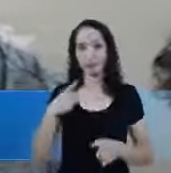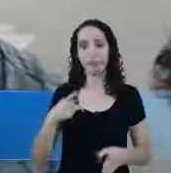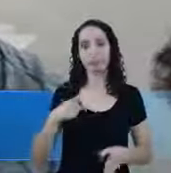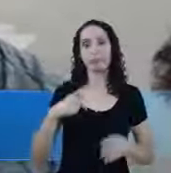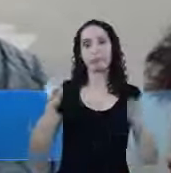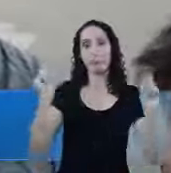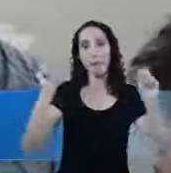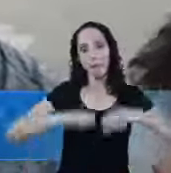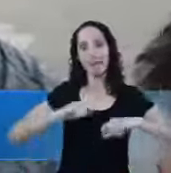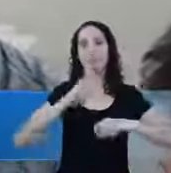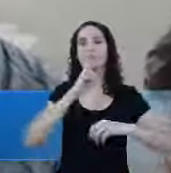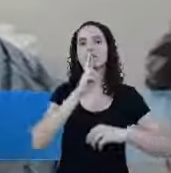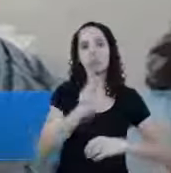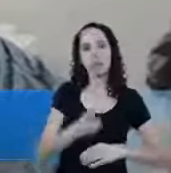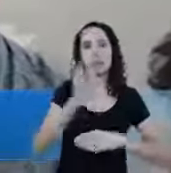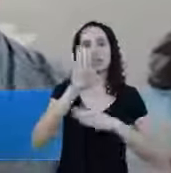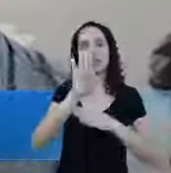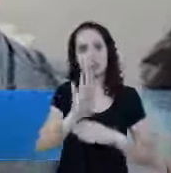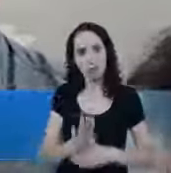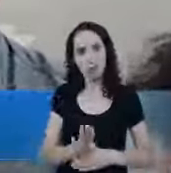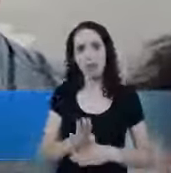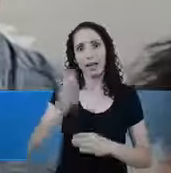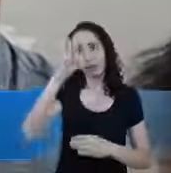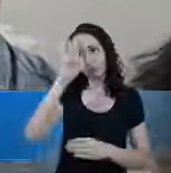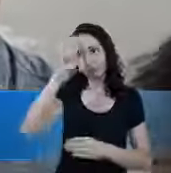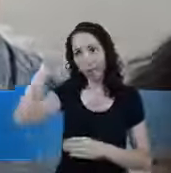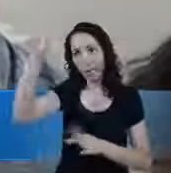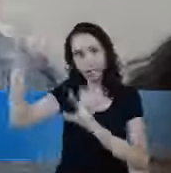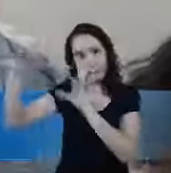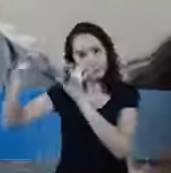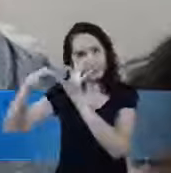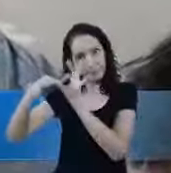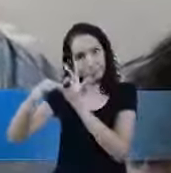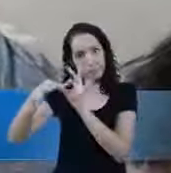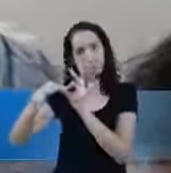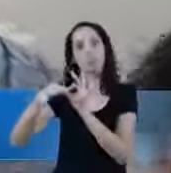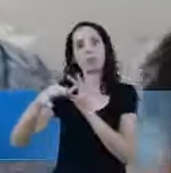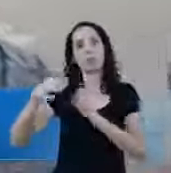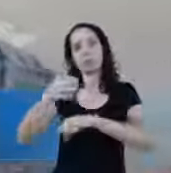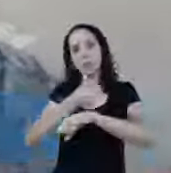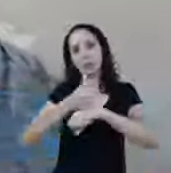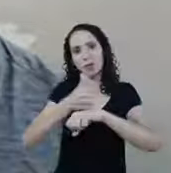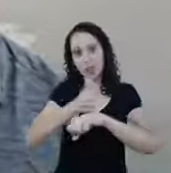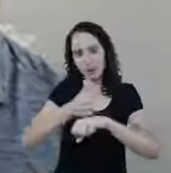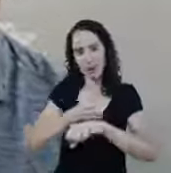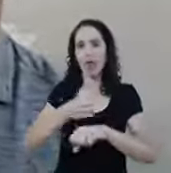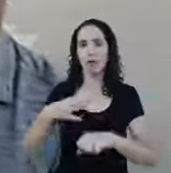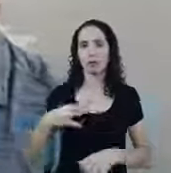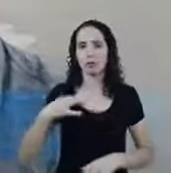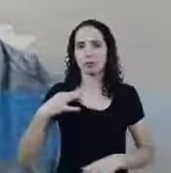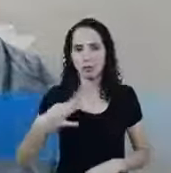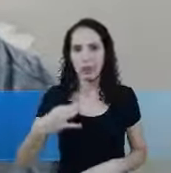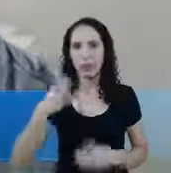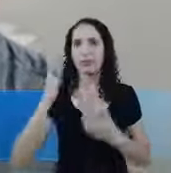responder para você A gente vai estar Em link direto Com os profissionais Que estão nos servindo Aqui voluntariamente